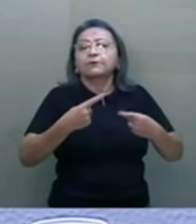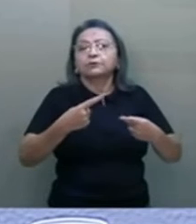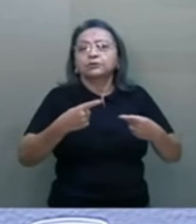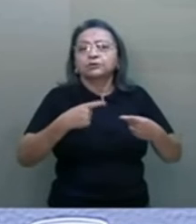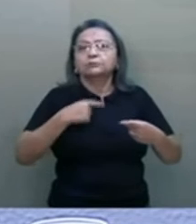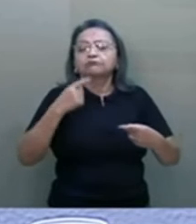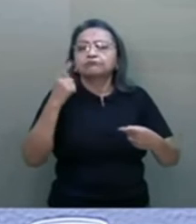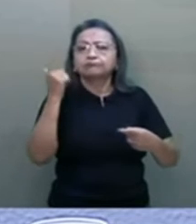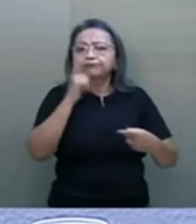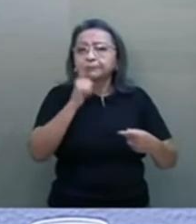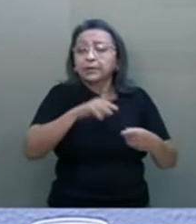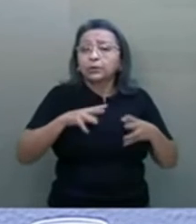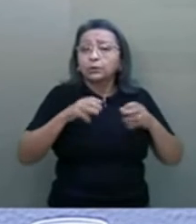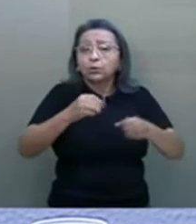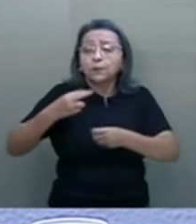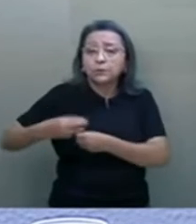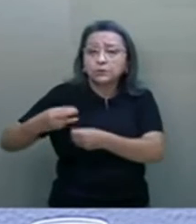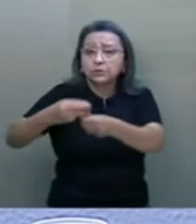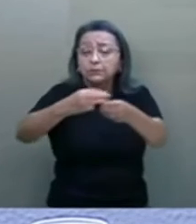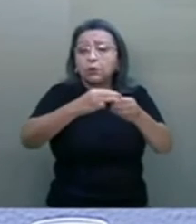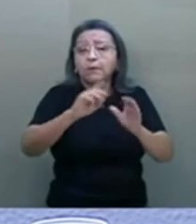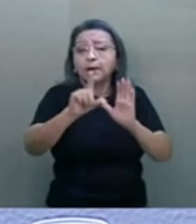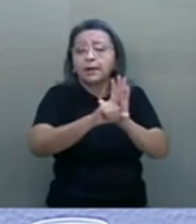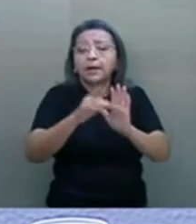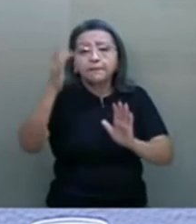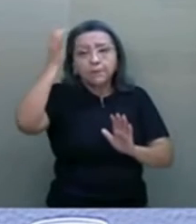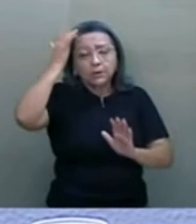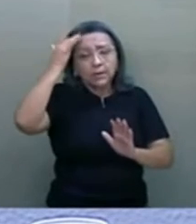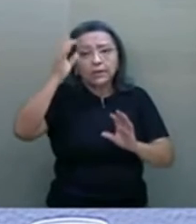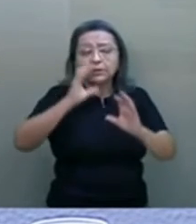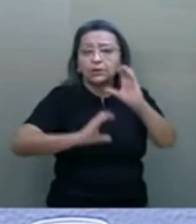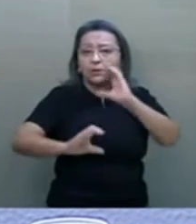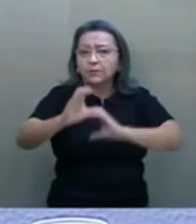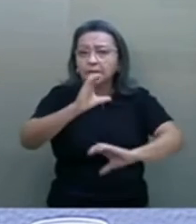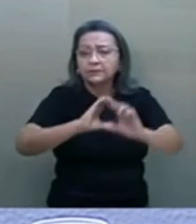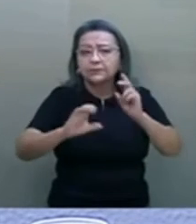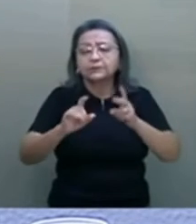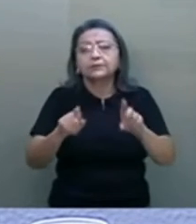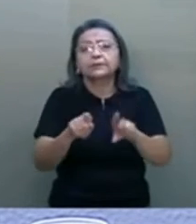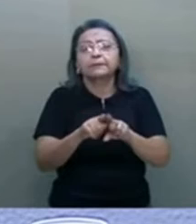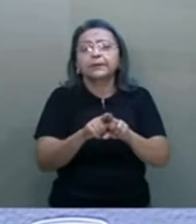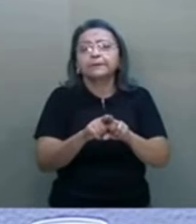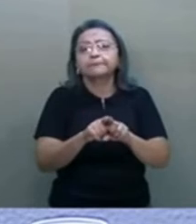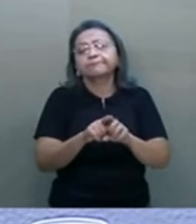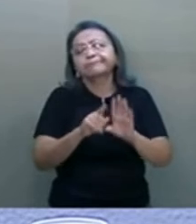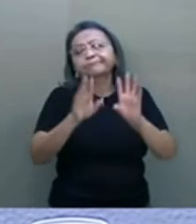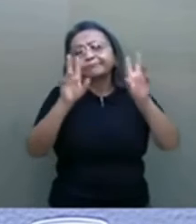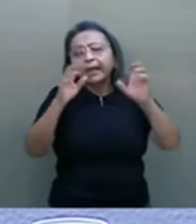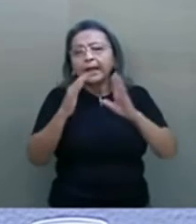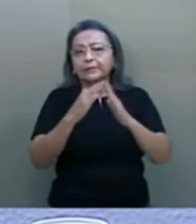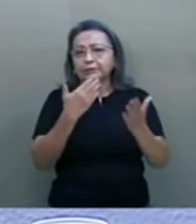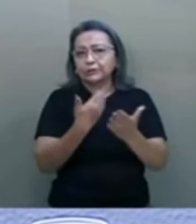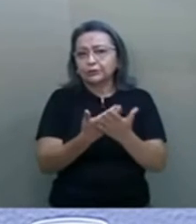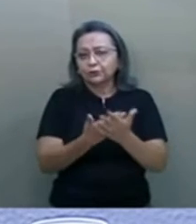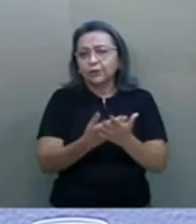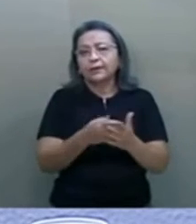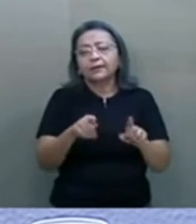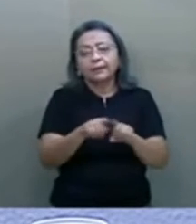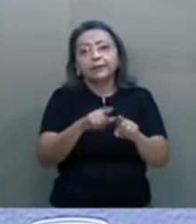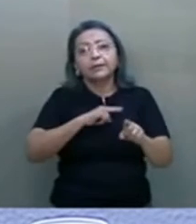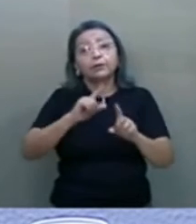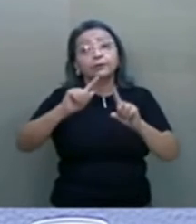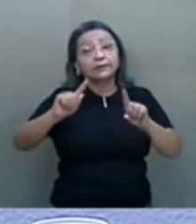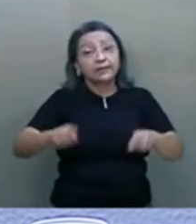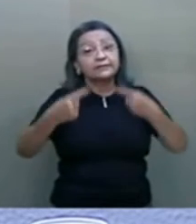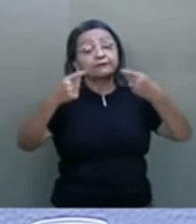até todos os municípios com uma legislação moderna de telecomunicações. Em relação às escolas, nós também temos o desafio do